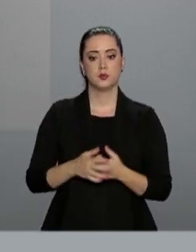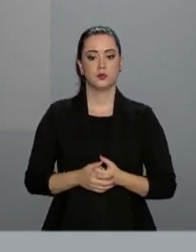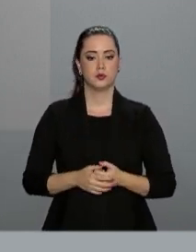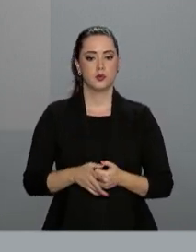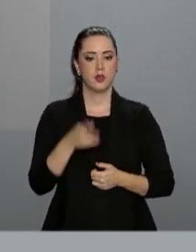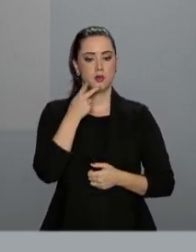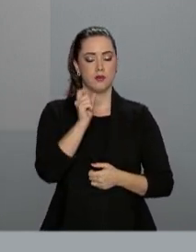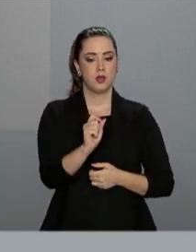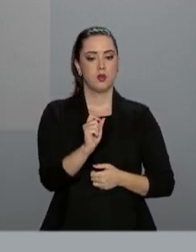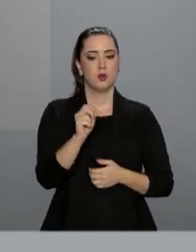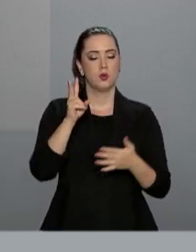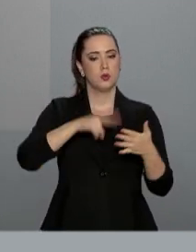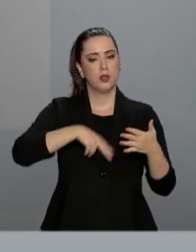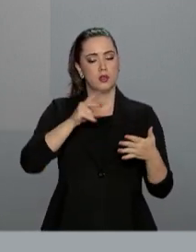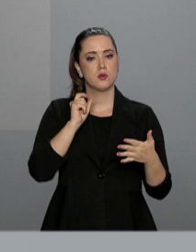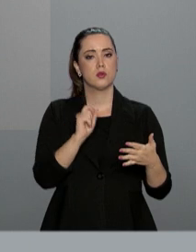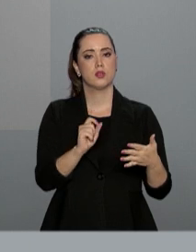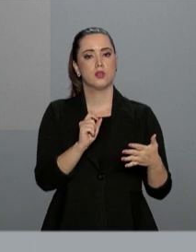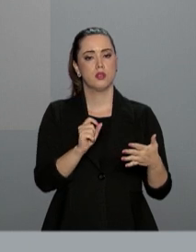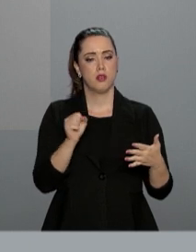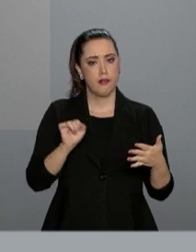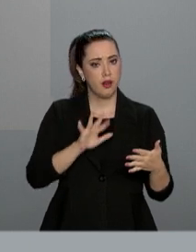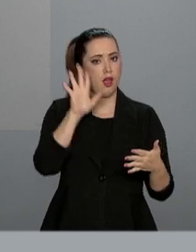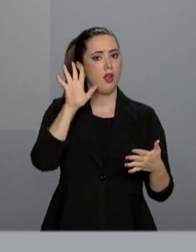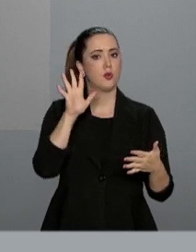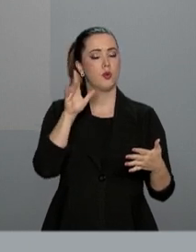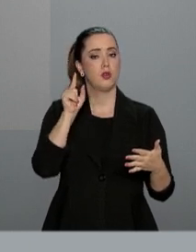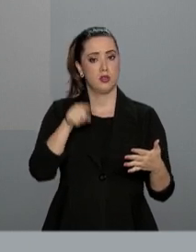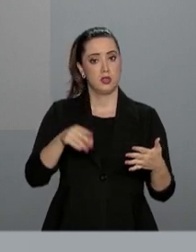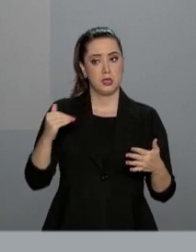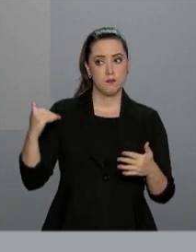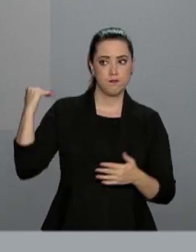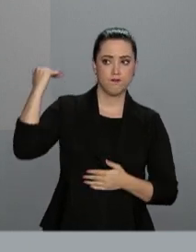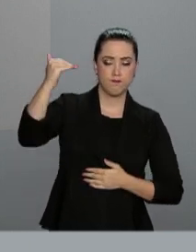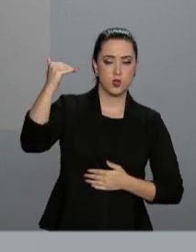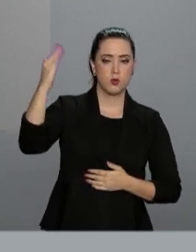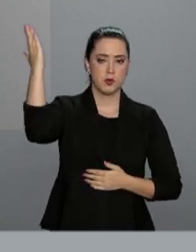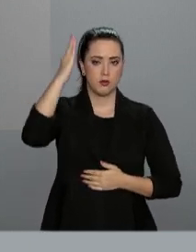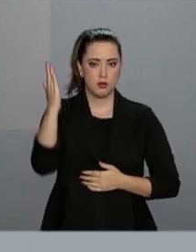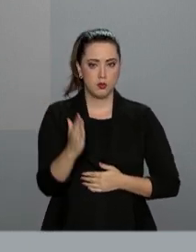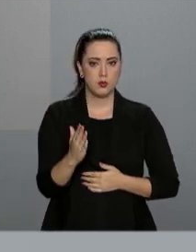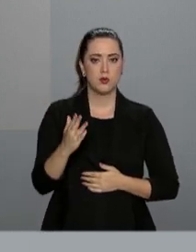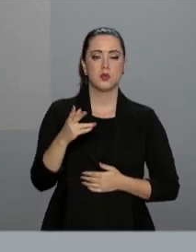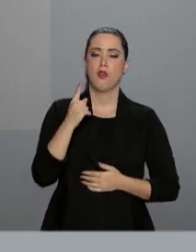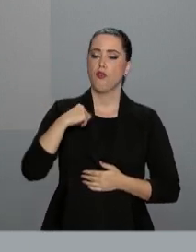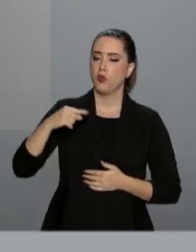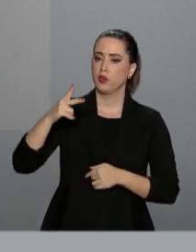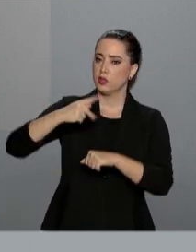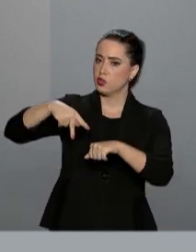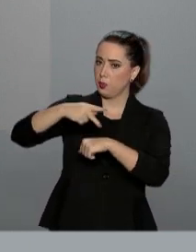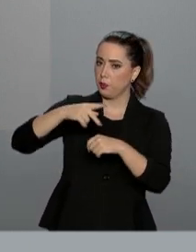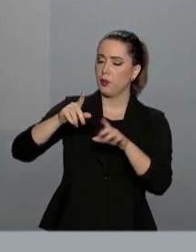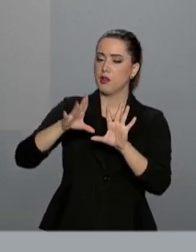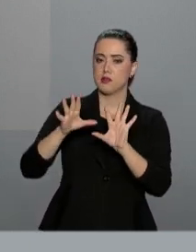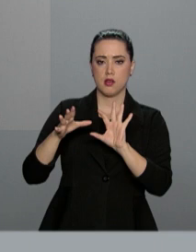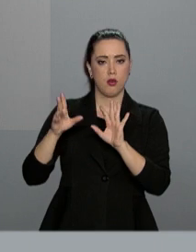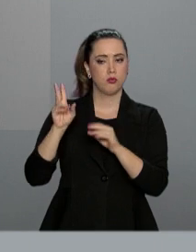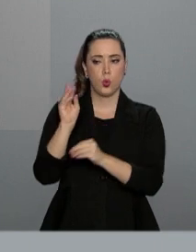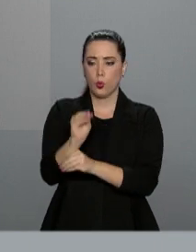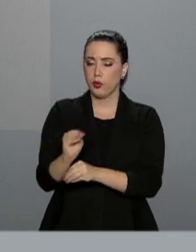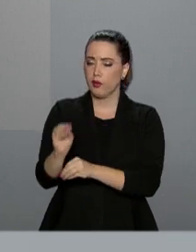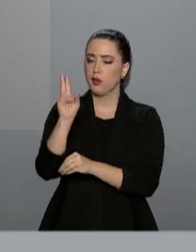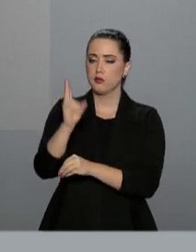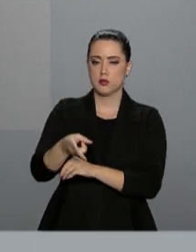Ele diz no texto que ficou claro que a soberania e os interesses da nação foram preservados, estão